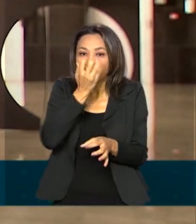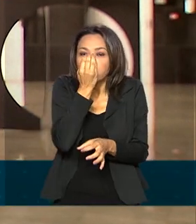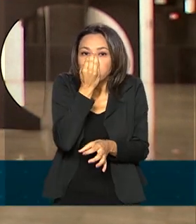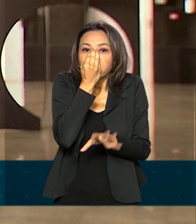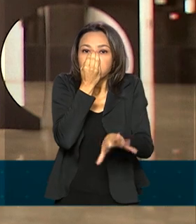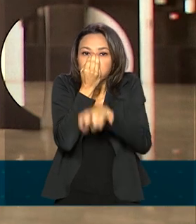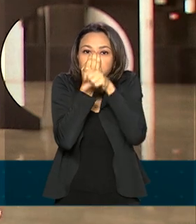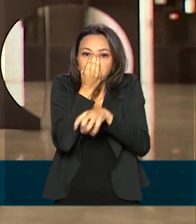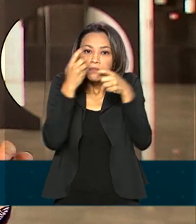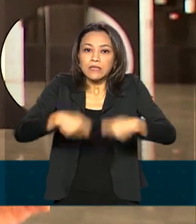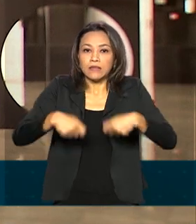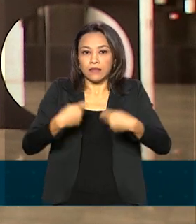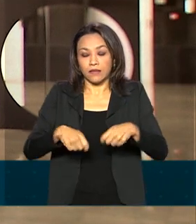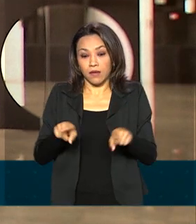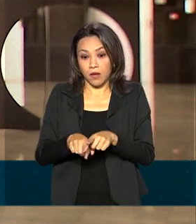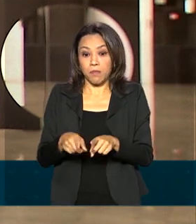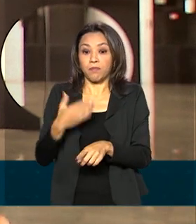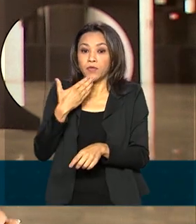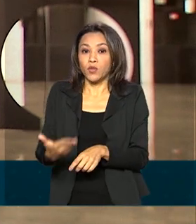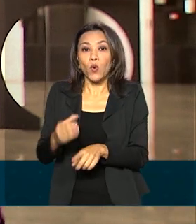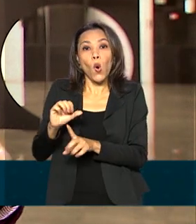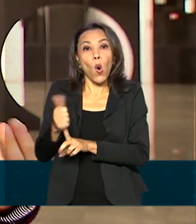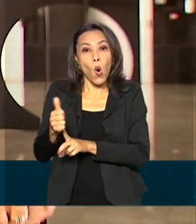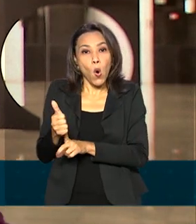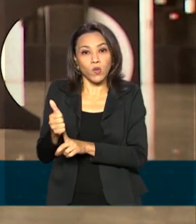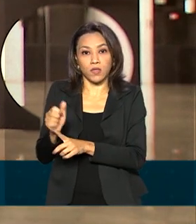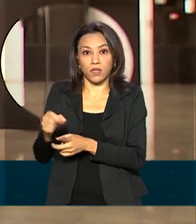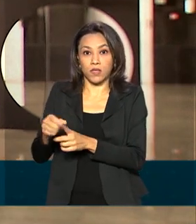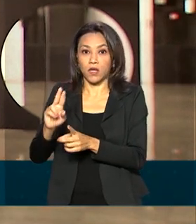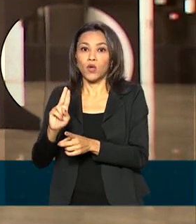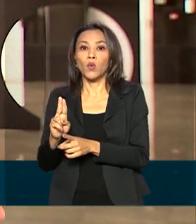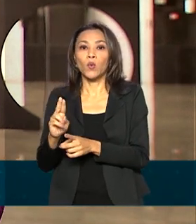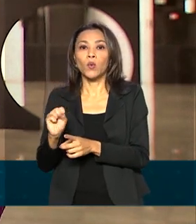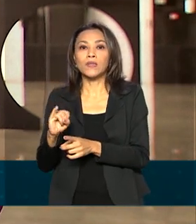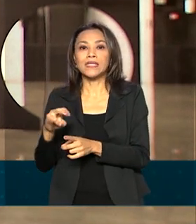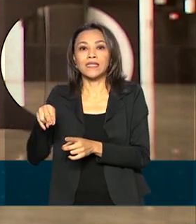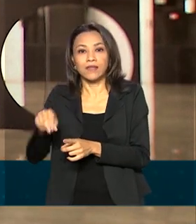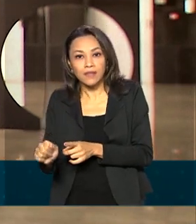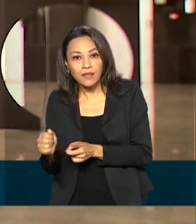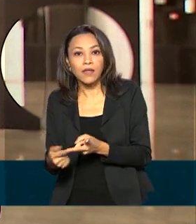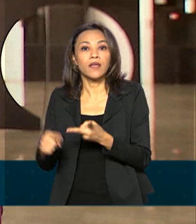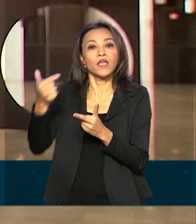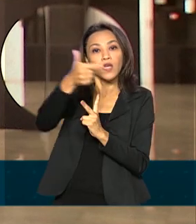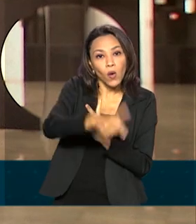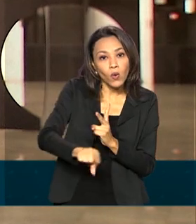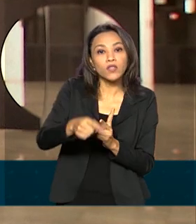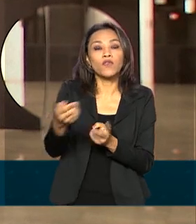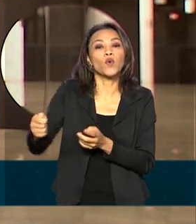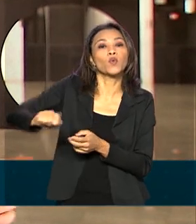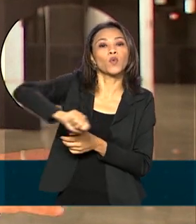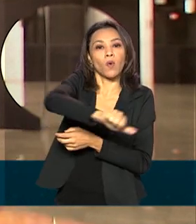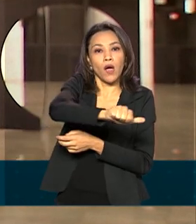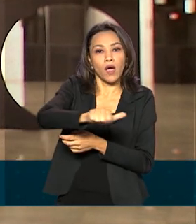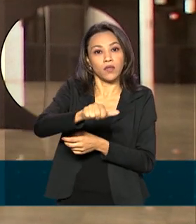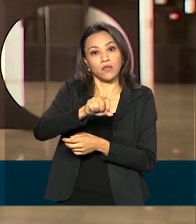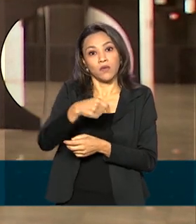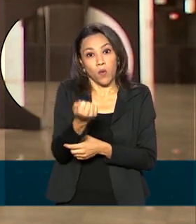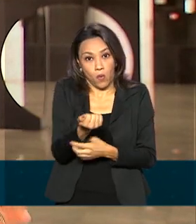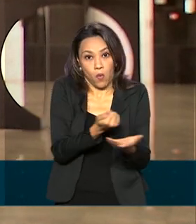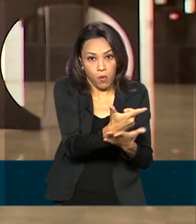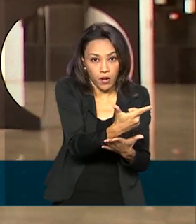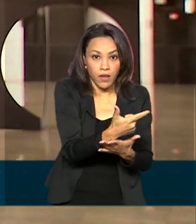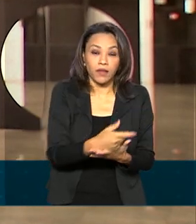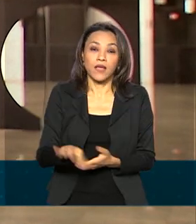requisitou 11 usinas geradoras e outras 11 usinas foram adquiridas ou doadas. Essas 22